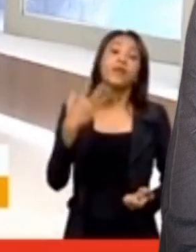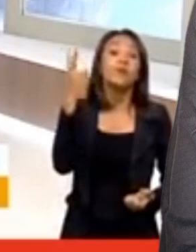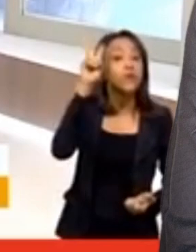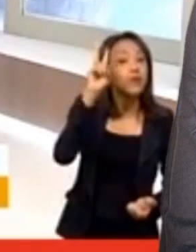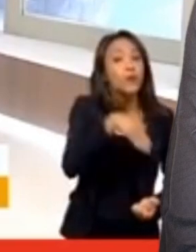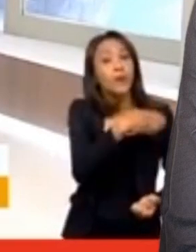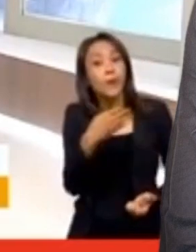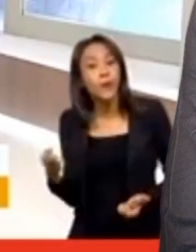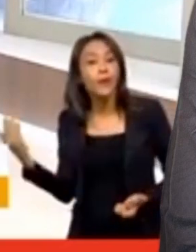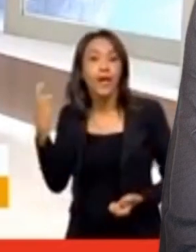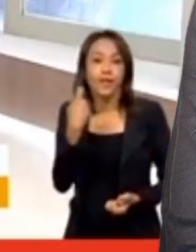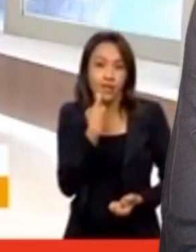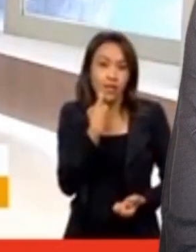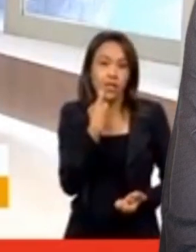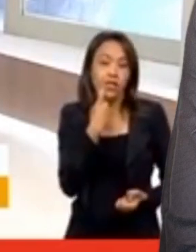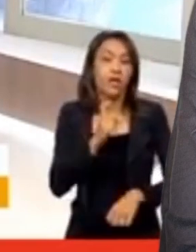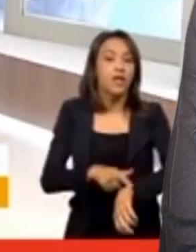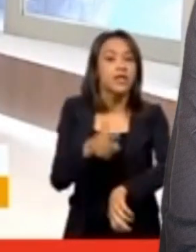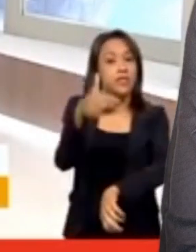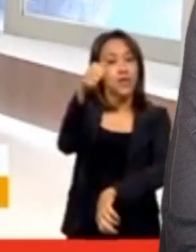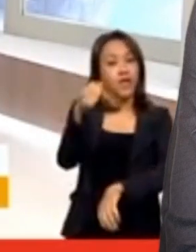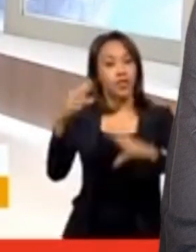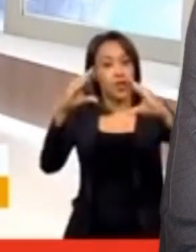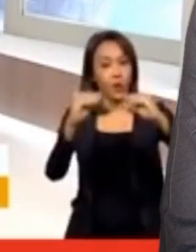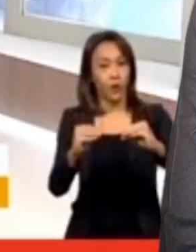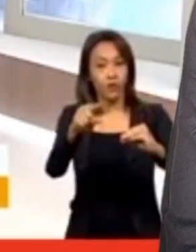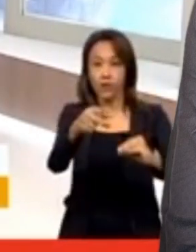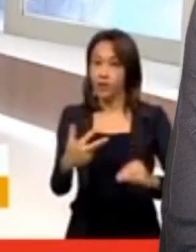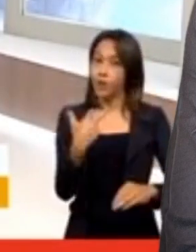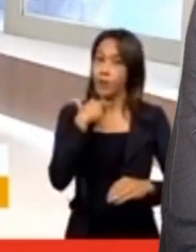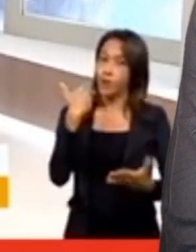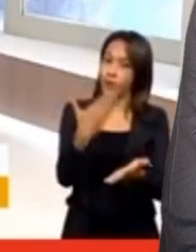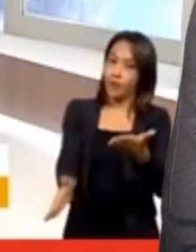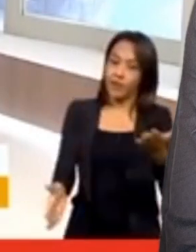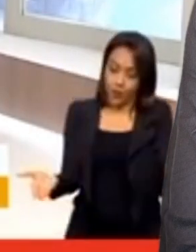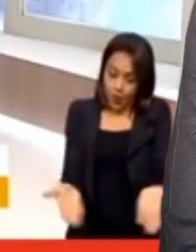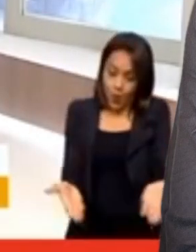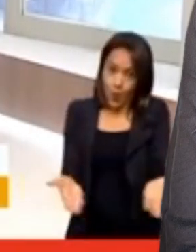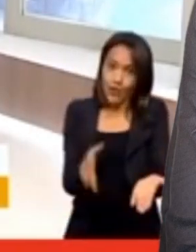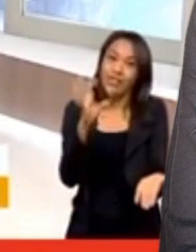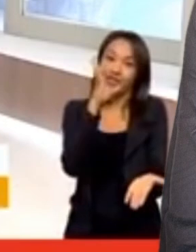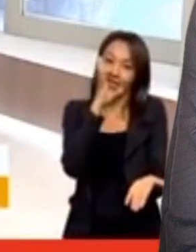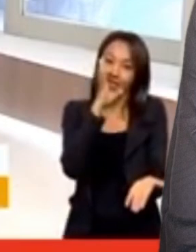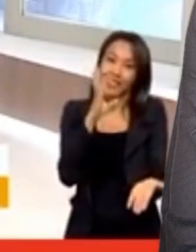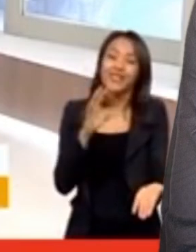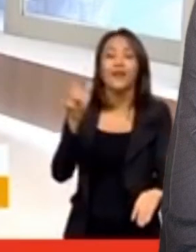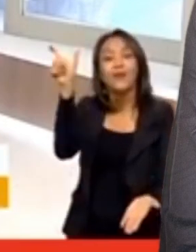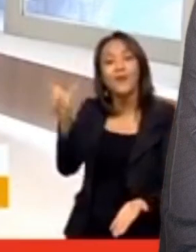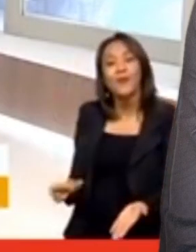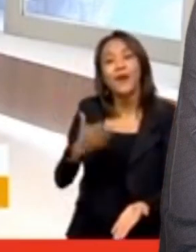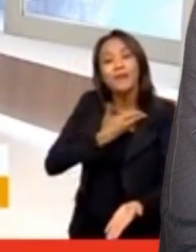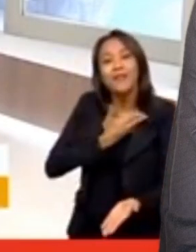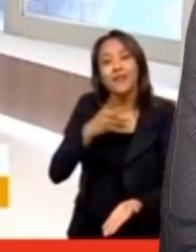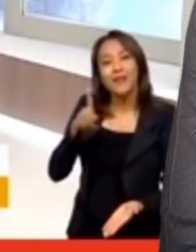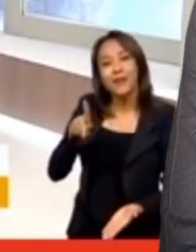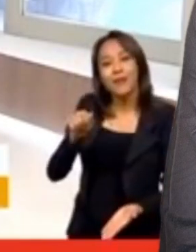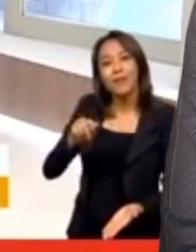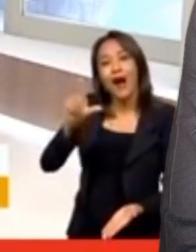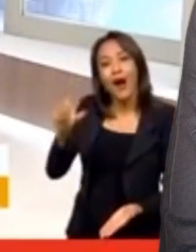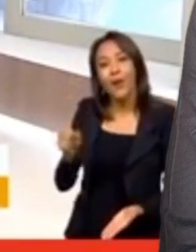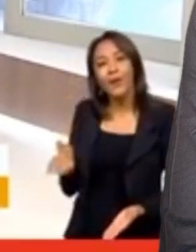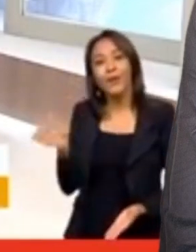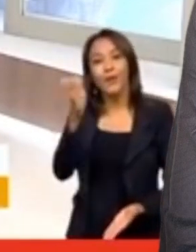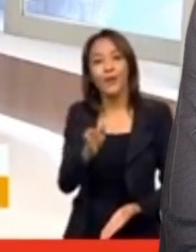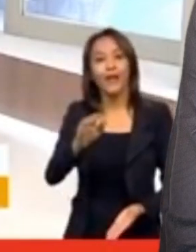sexta-feira, a partir das sete da noite, você não pode perder. Hoje, meu amigo Paulo Leite estará acompanhado da Lara Fonseca.